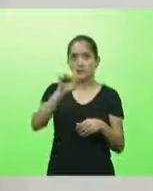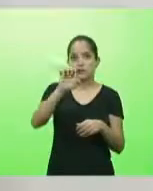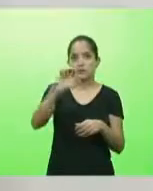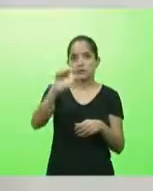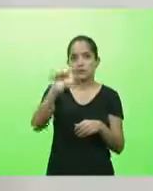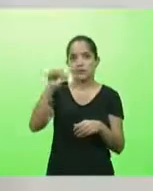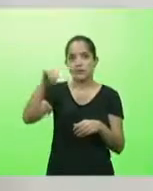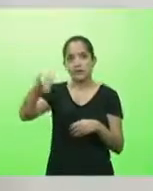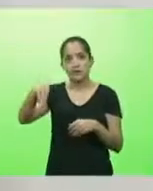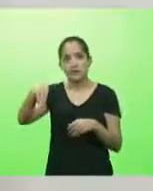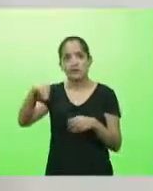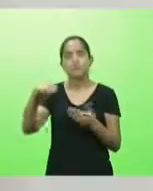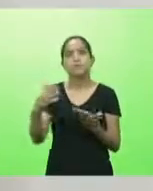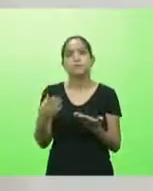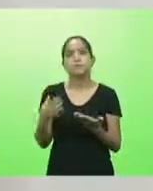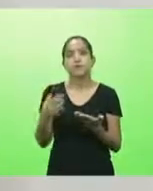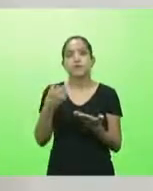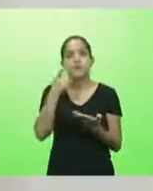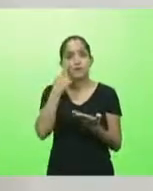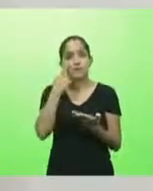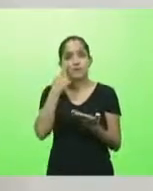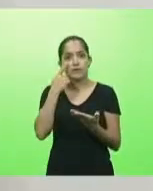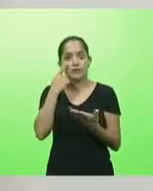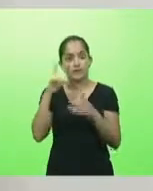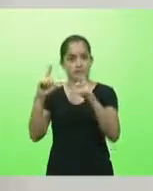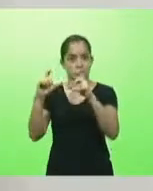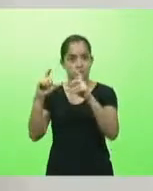Clenilto, por favor, pode colocar a imagem.